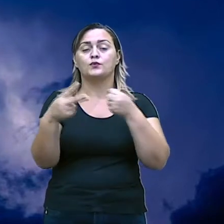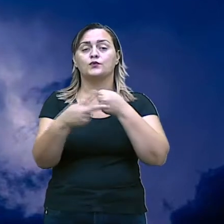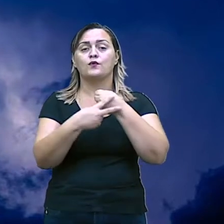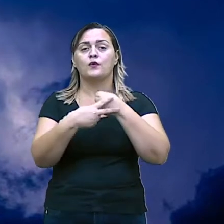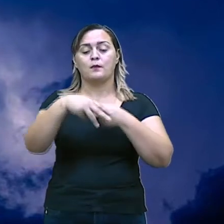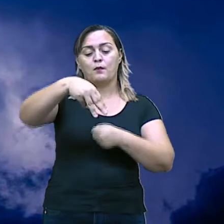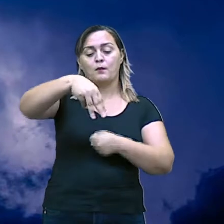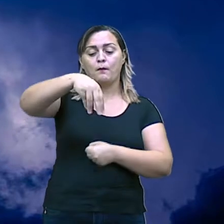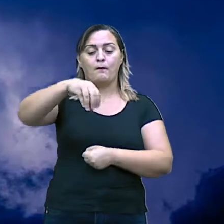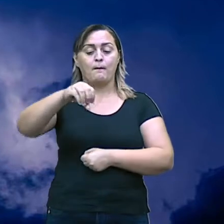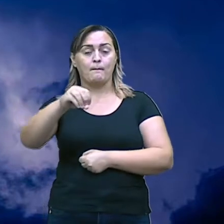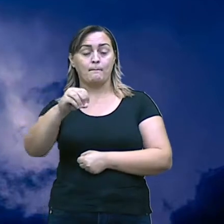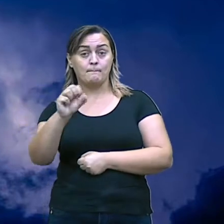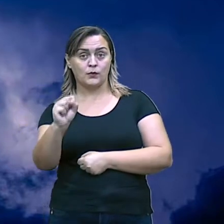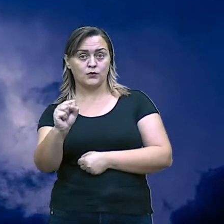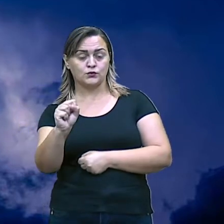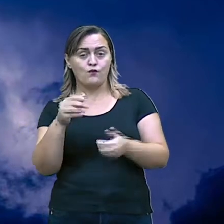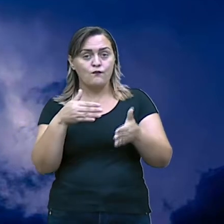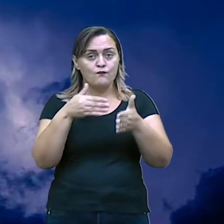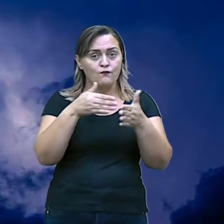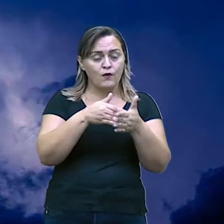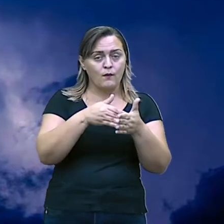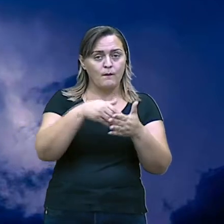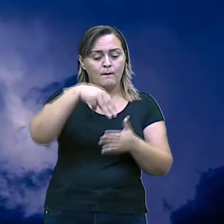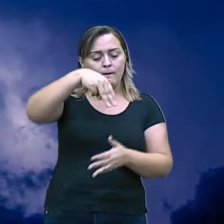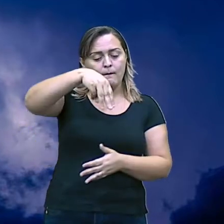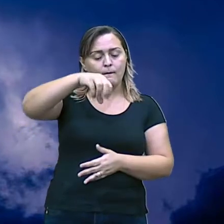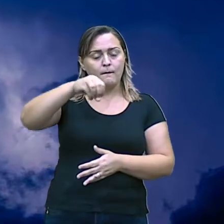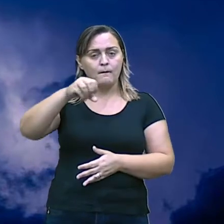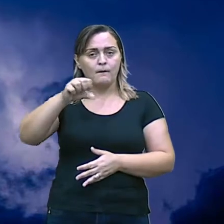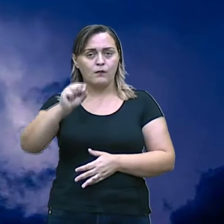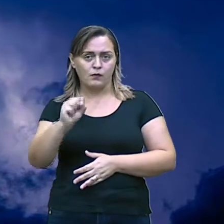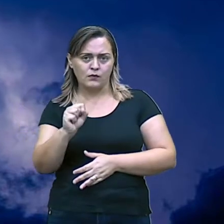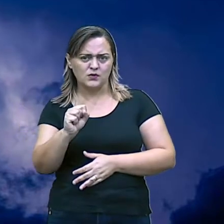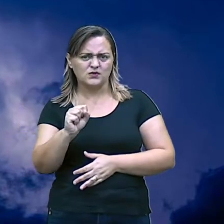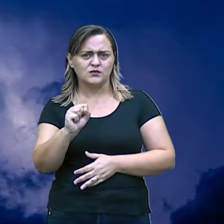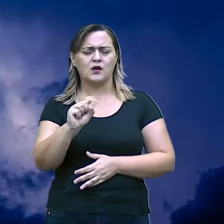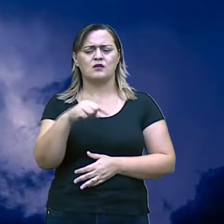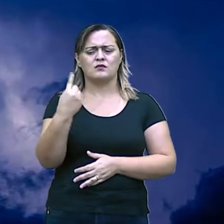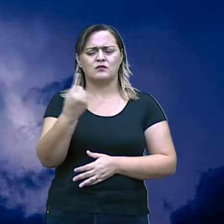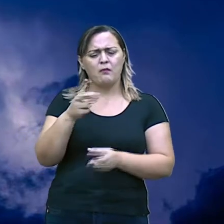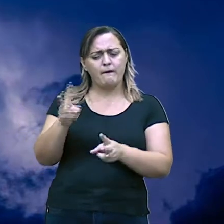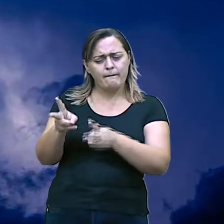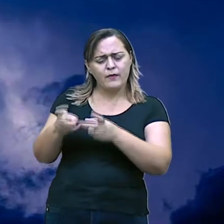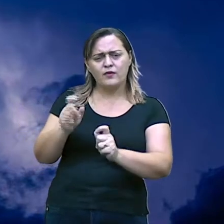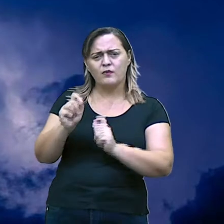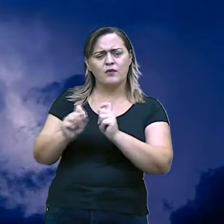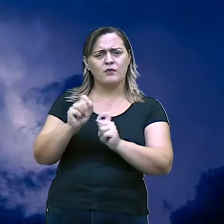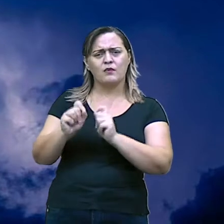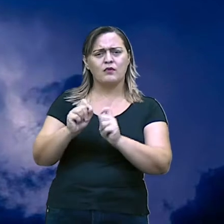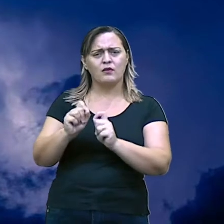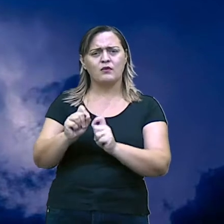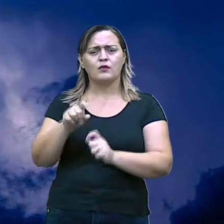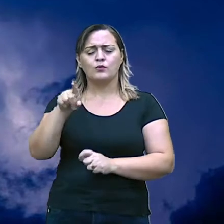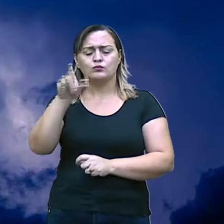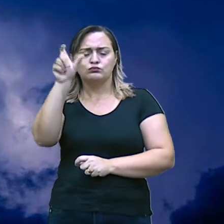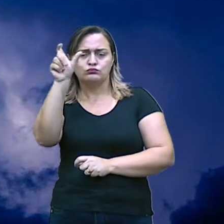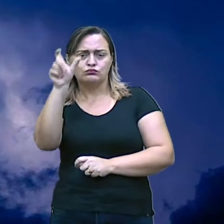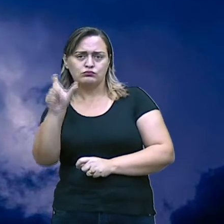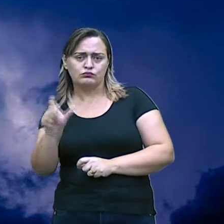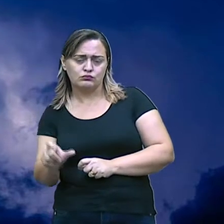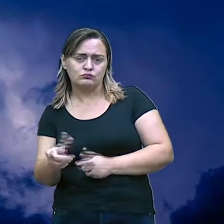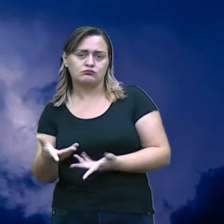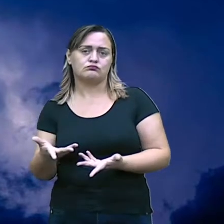Esse mos ajuda aí a entender que é um sujeito, né, desinencial. E o